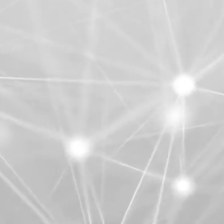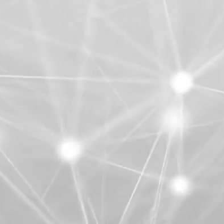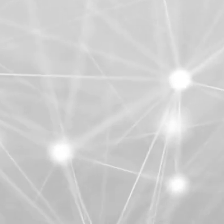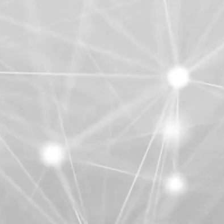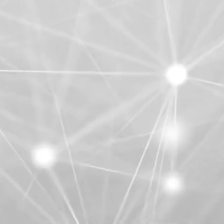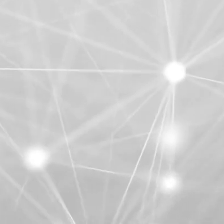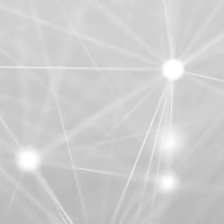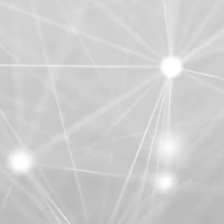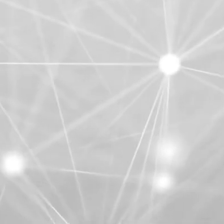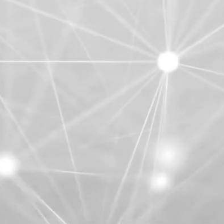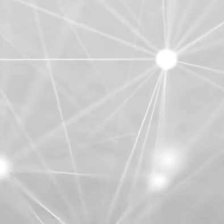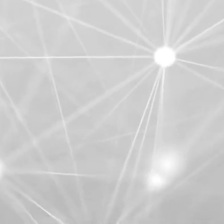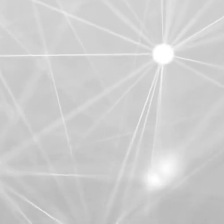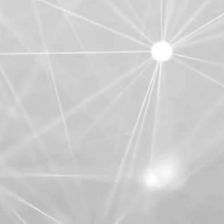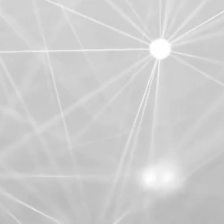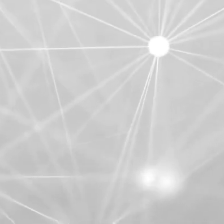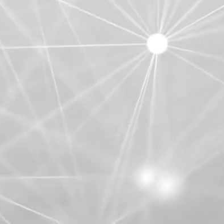Música Música